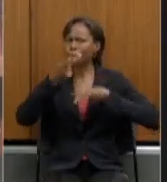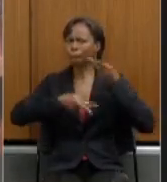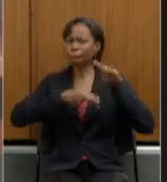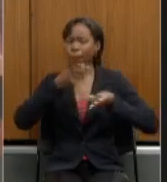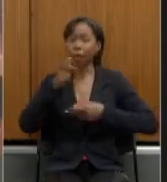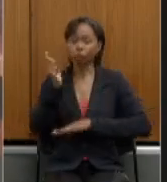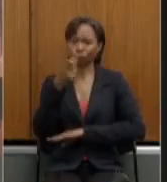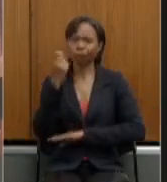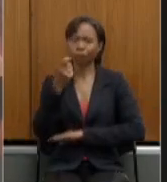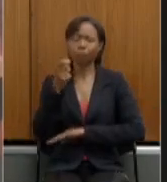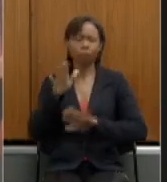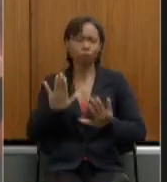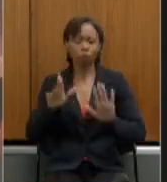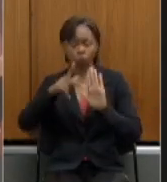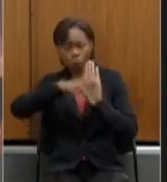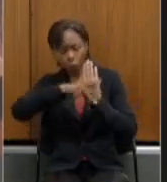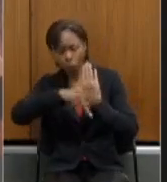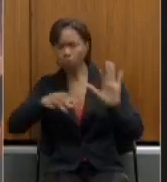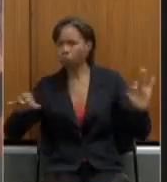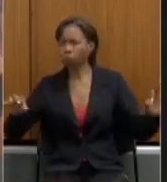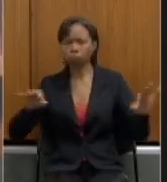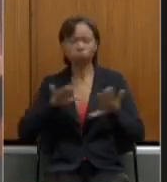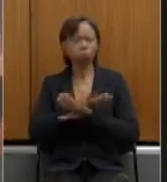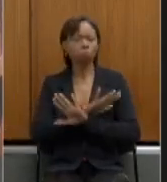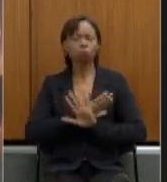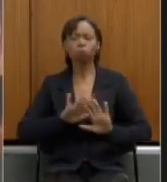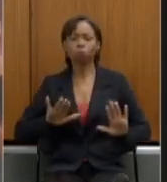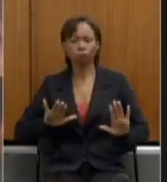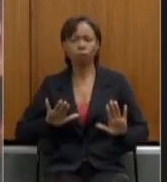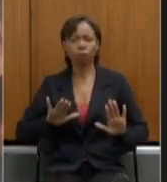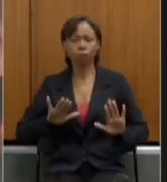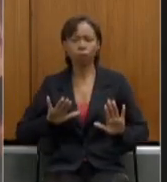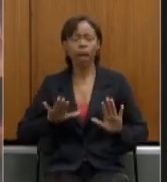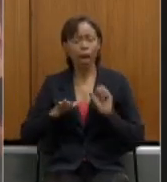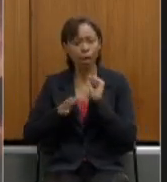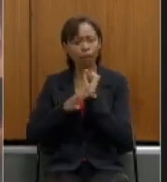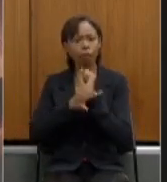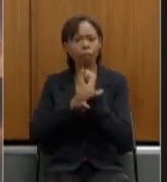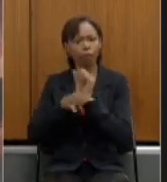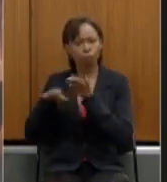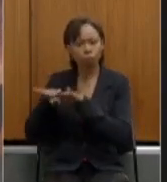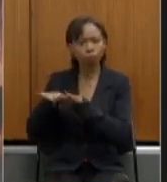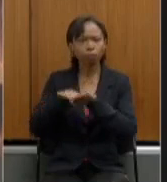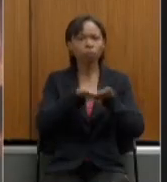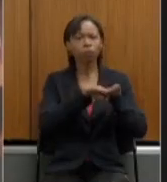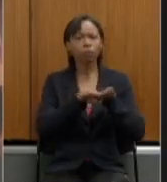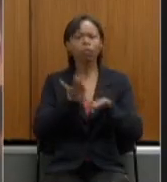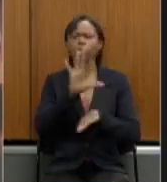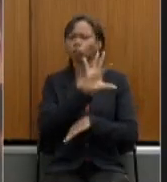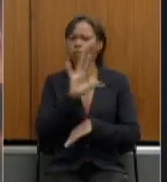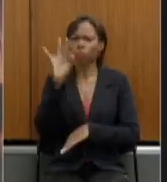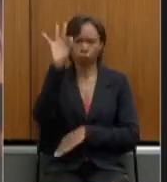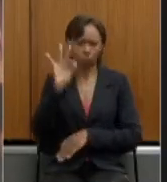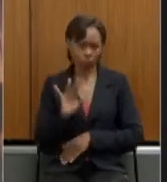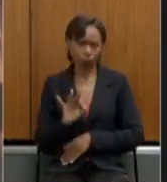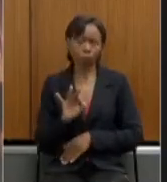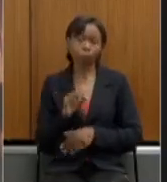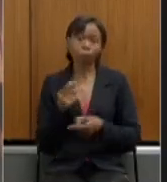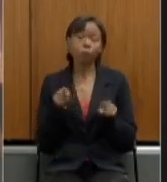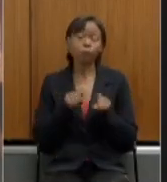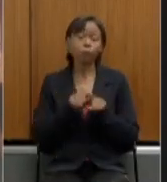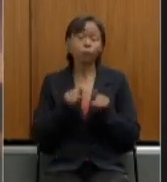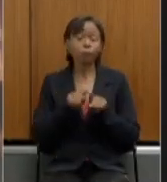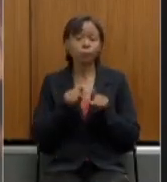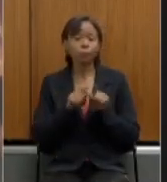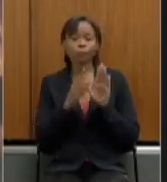então pôs fim a essa discussão garantindo a integralidade e paridade houve um modelo também